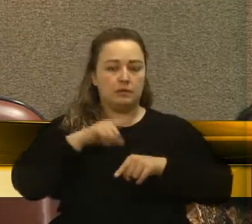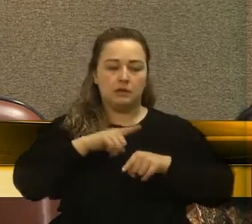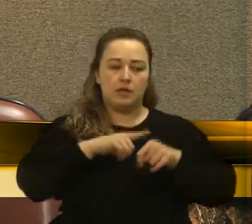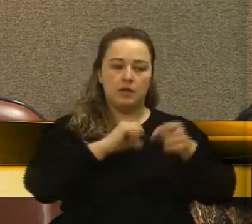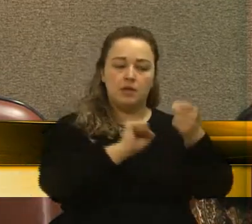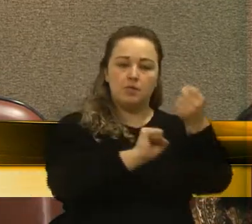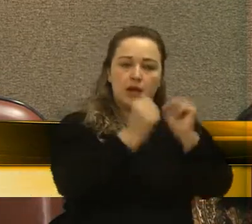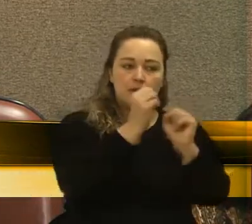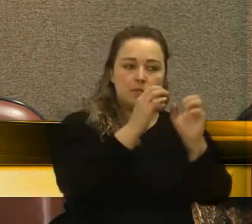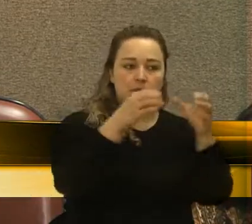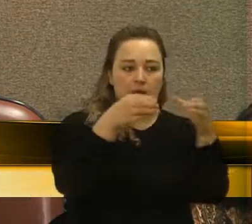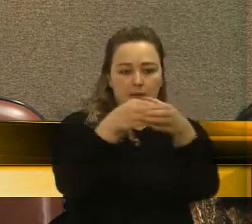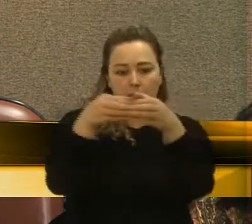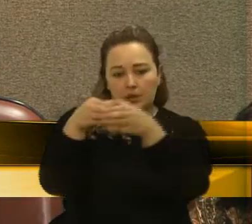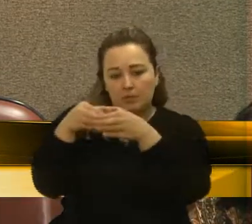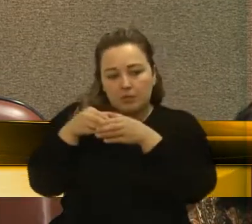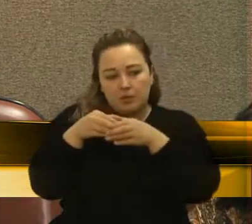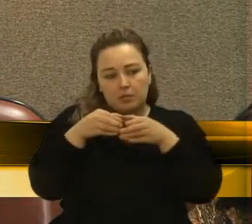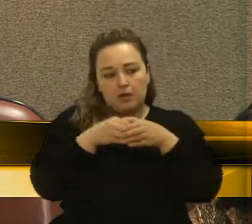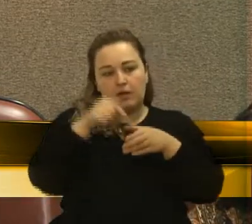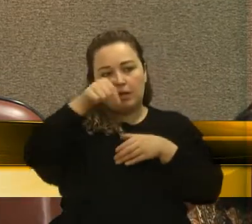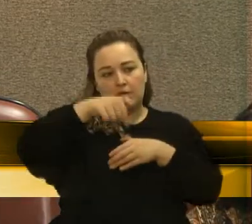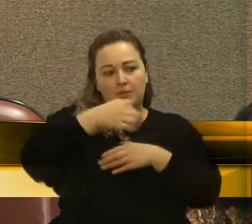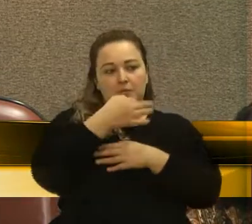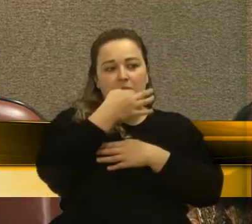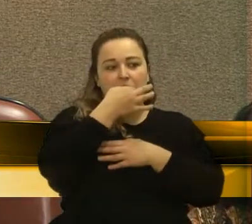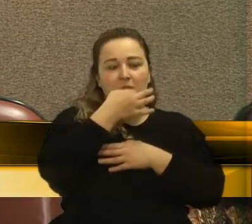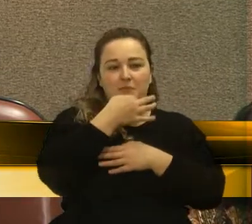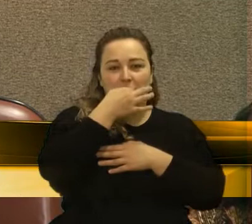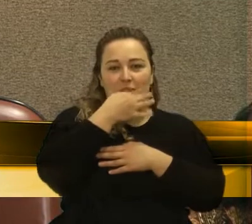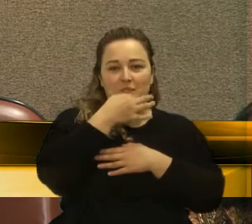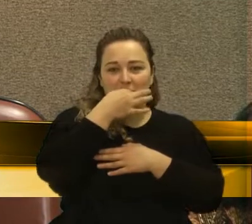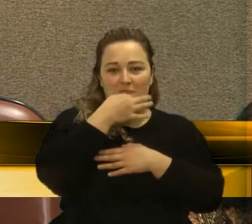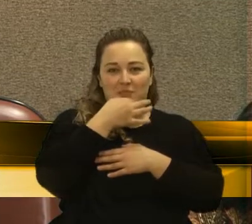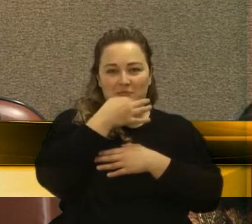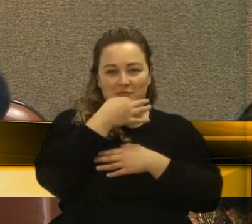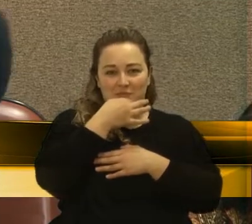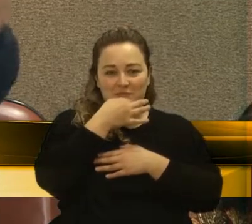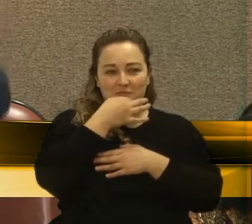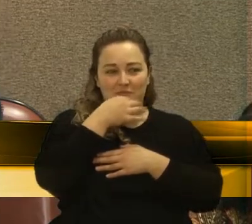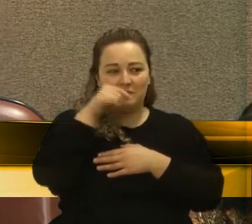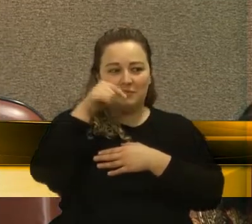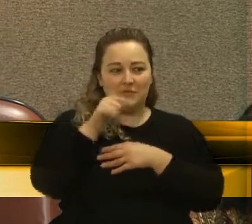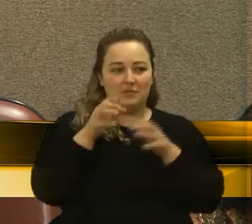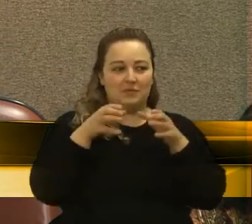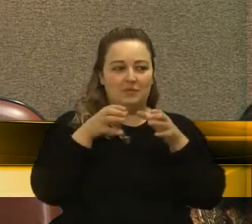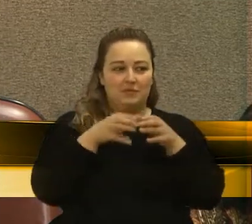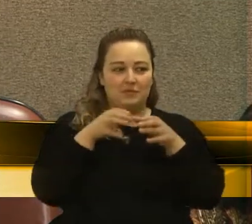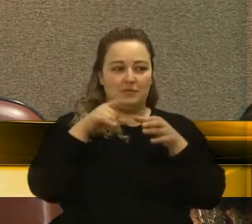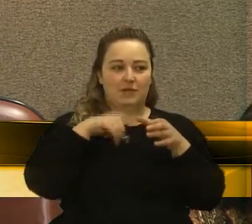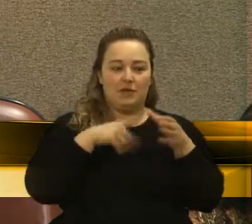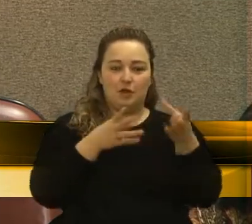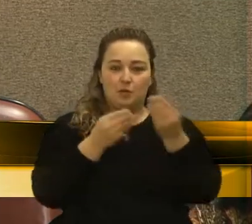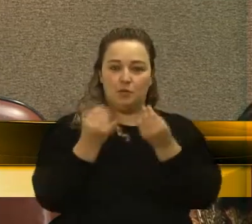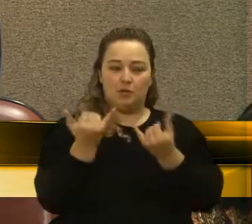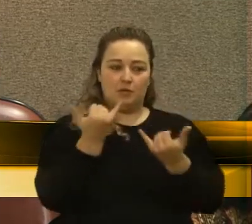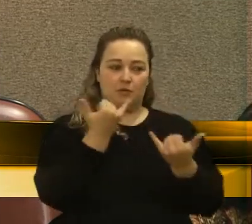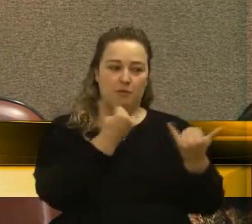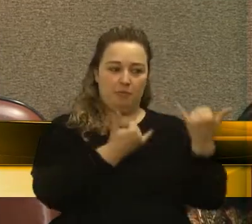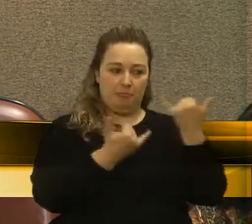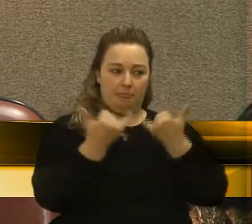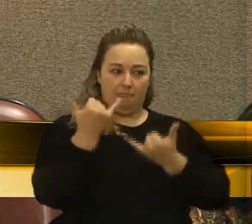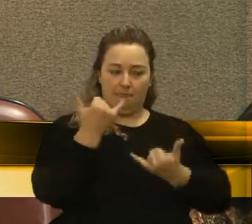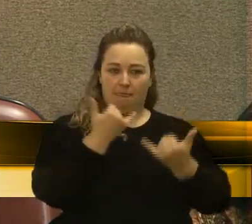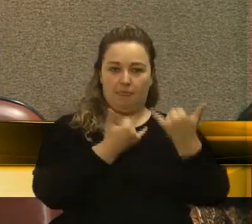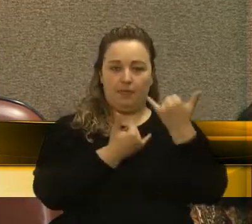microempresas em Caxias do Sul. Então, esta casa, ela será presenteada com essas informações e também para o